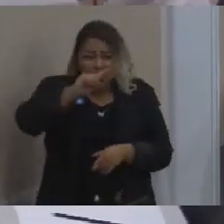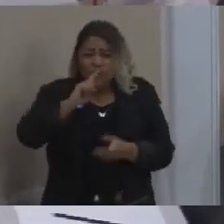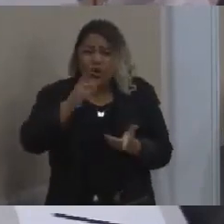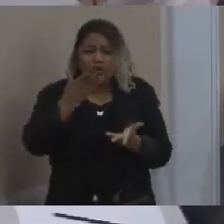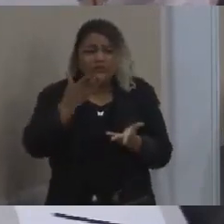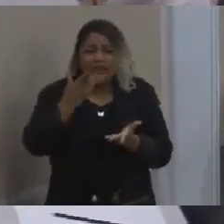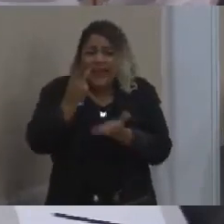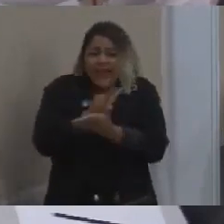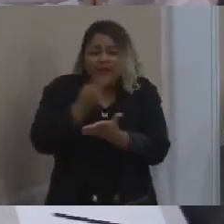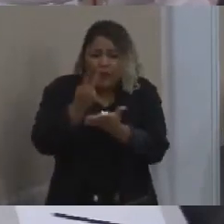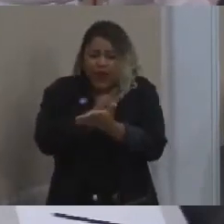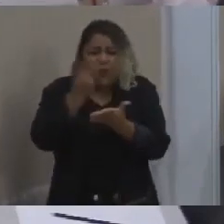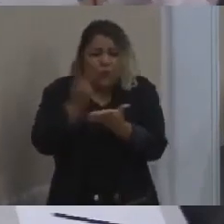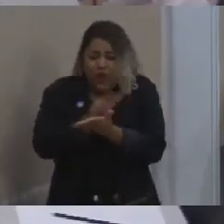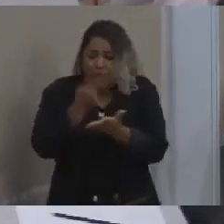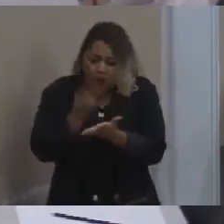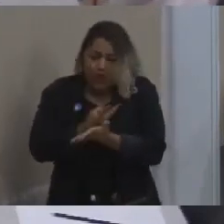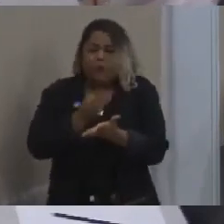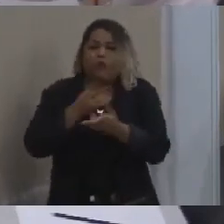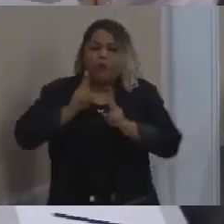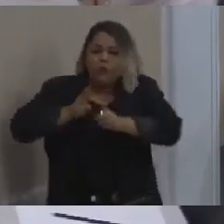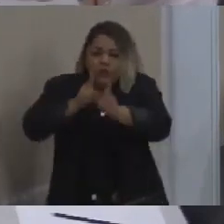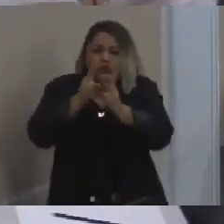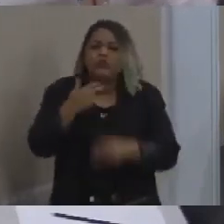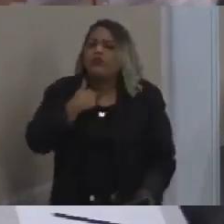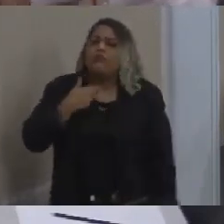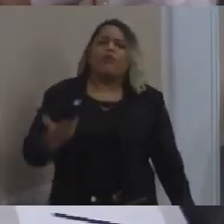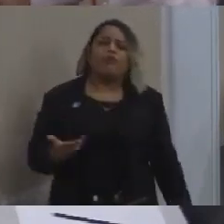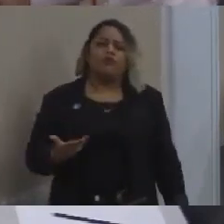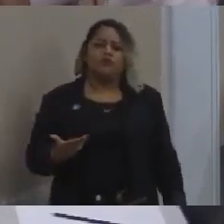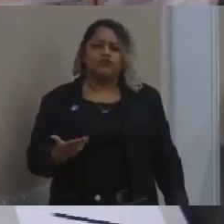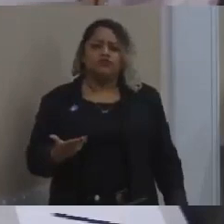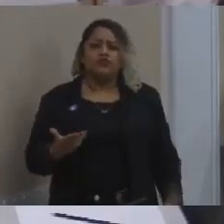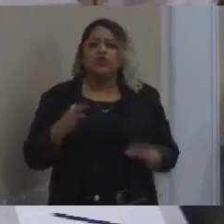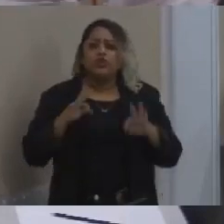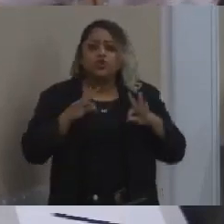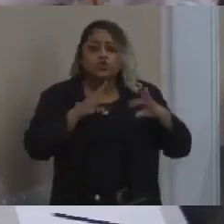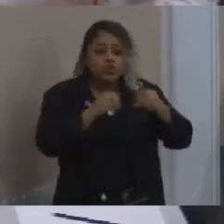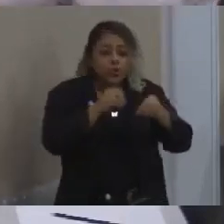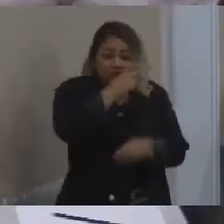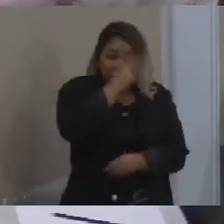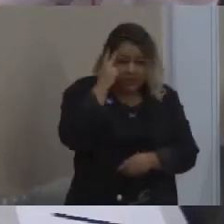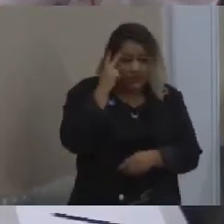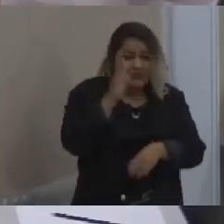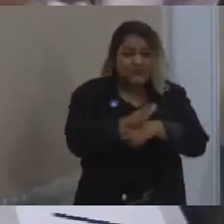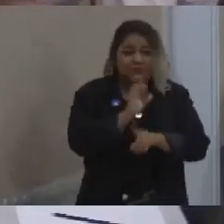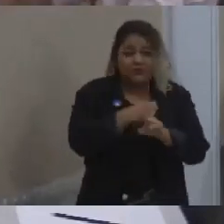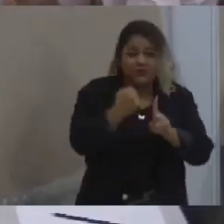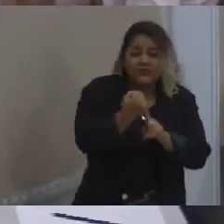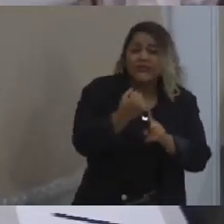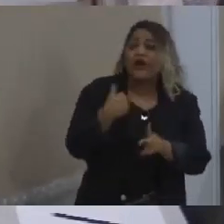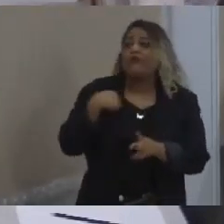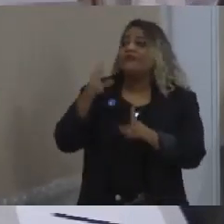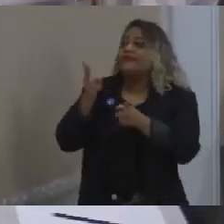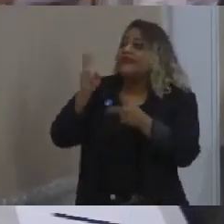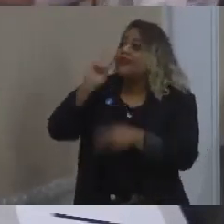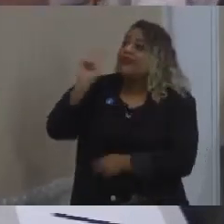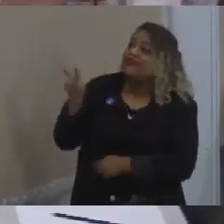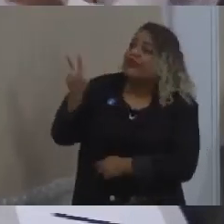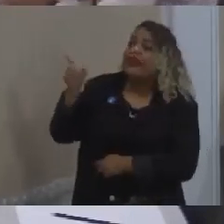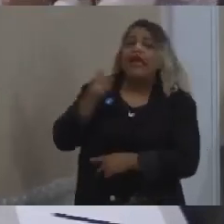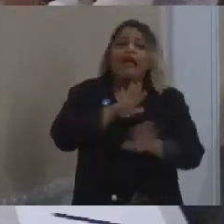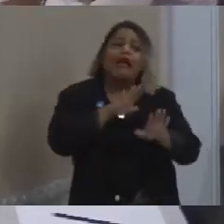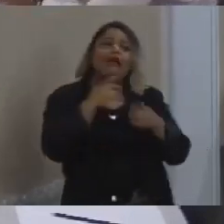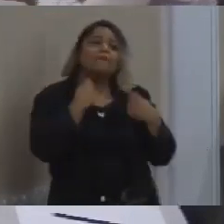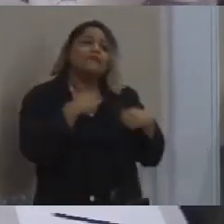todos os membros que trabalham na linha de frente da assistência social ficam escutando. A gente tem que ter política de habitação, tem que ter aluguel